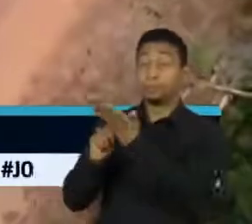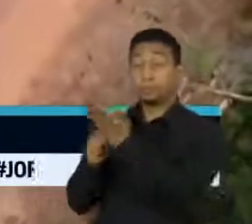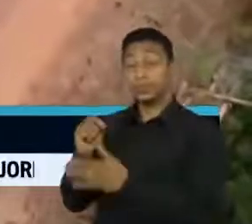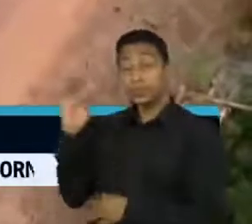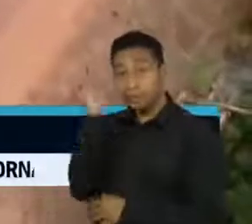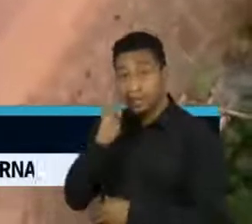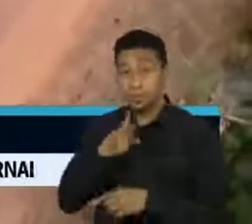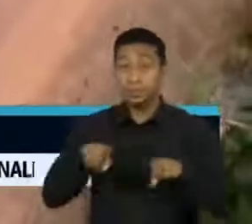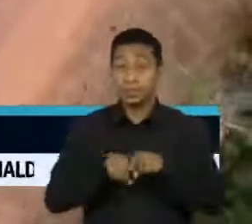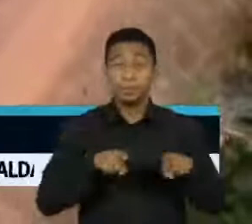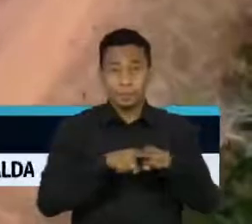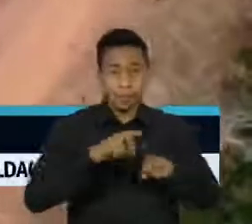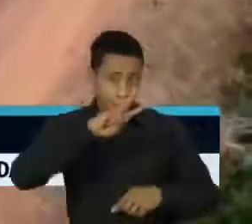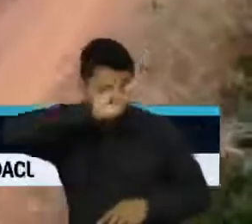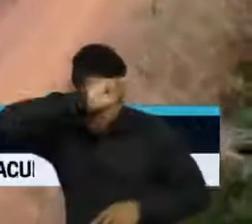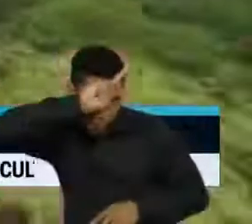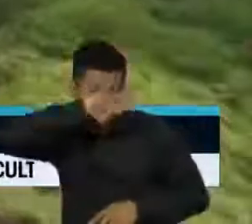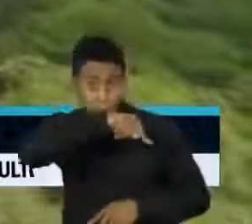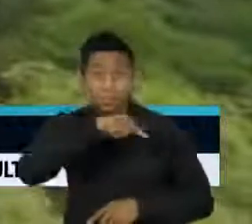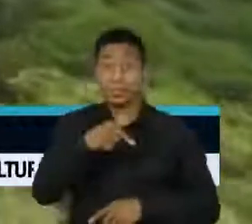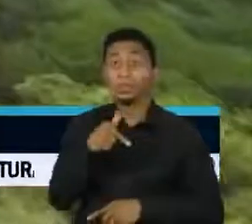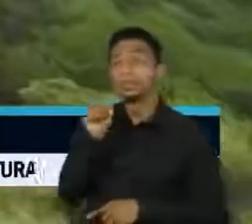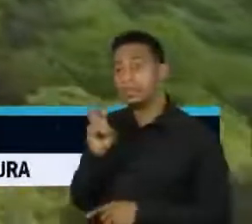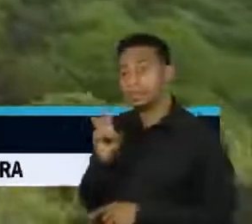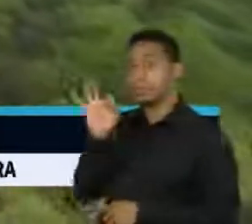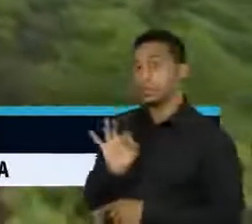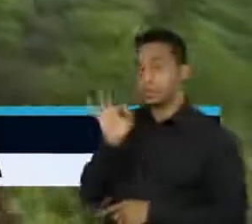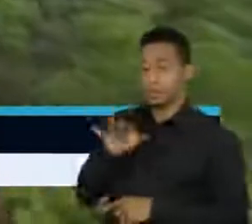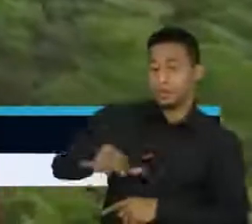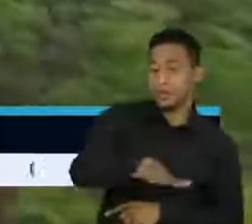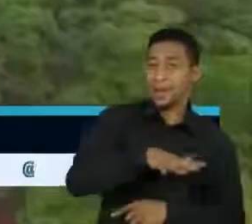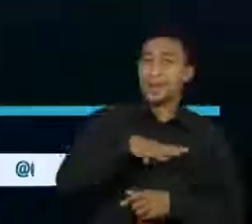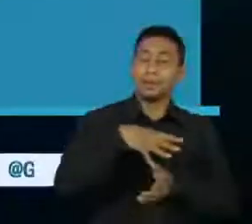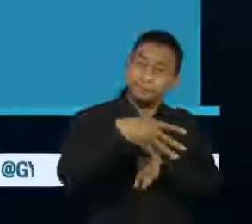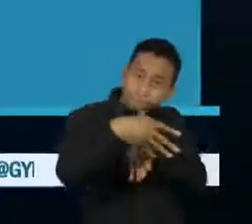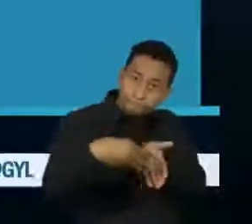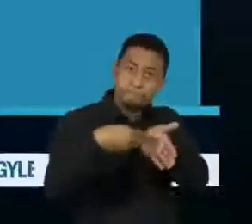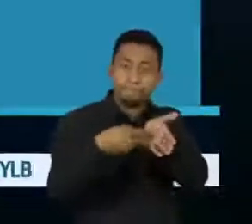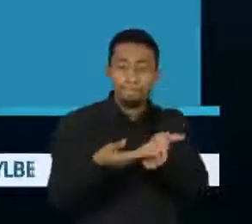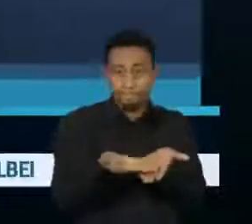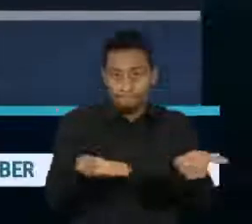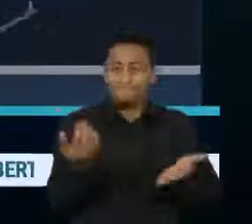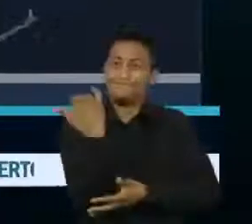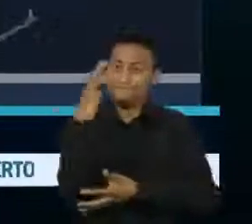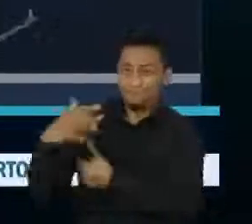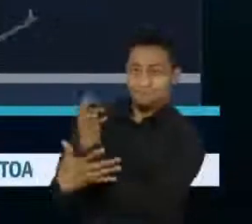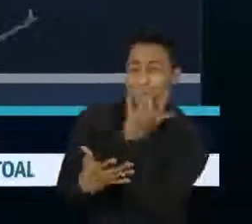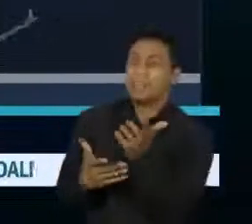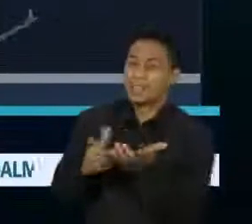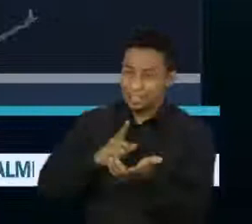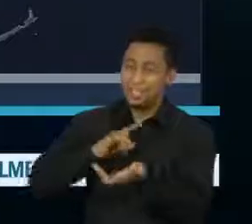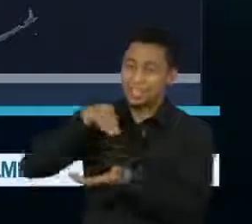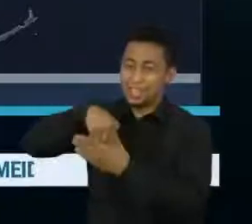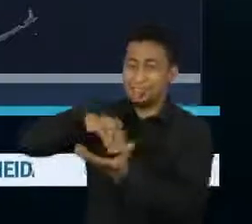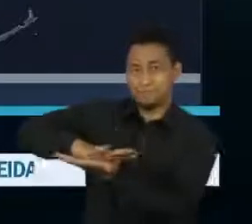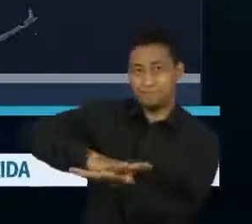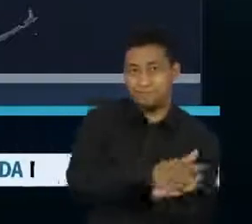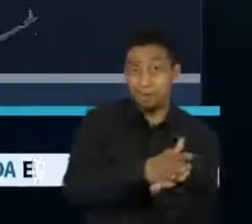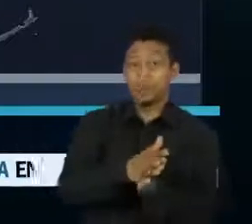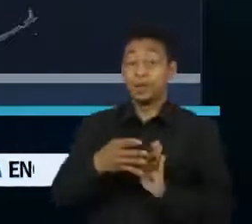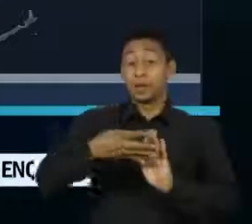75% dos crimes ocorreram na floresta amazônica. O Brasil é o quarto país mais